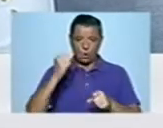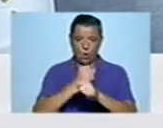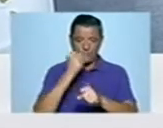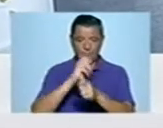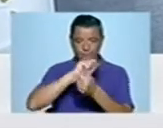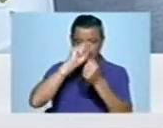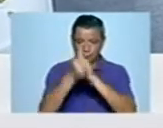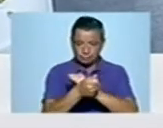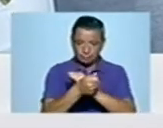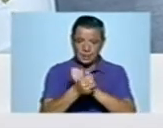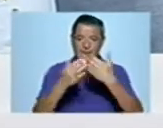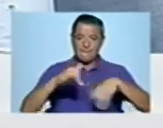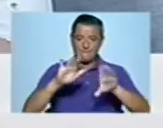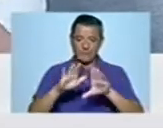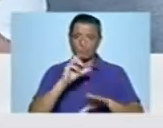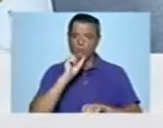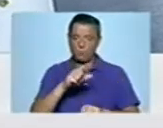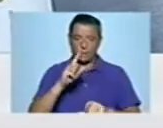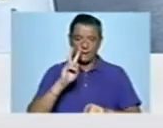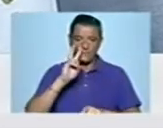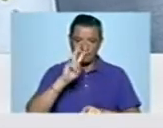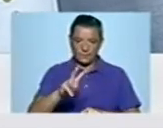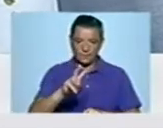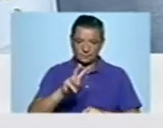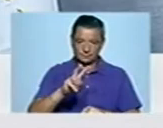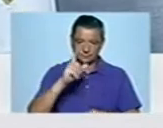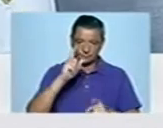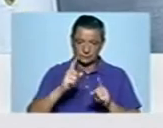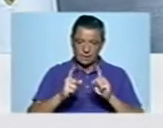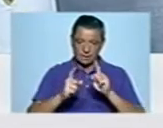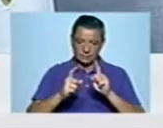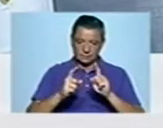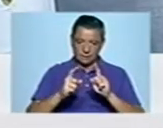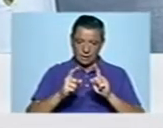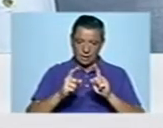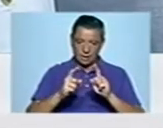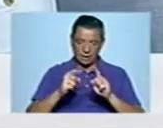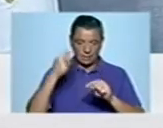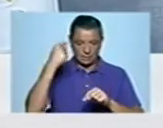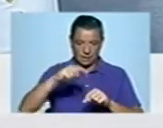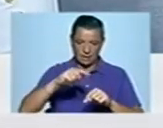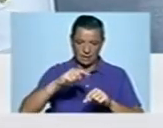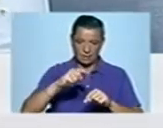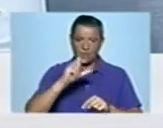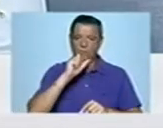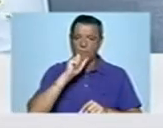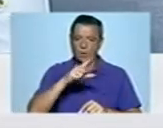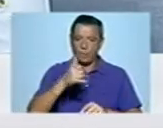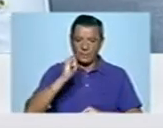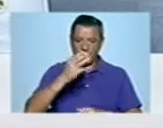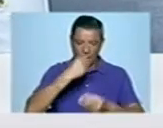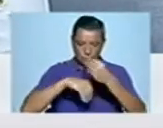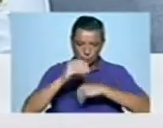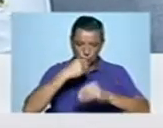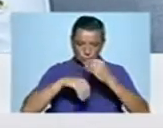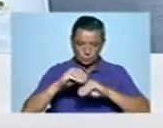recuperação, mas mesmo assim podem espreitar o que ela contém. Poderem almoçar em